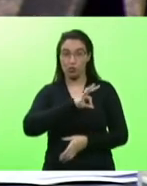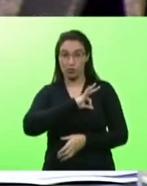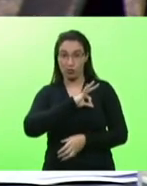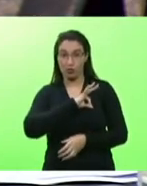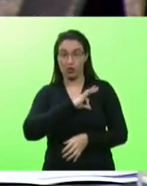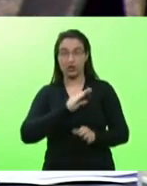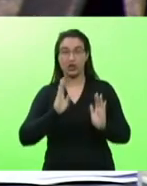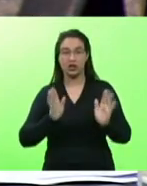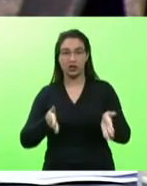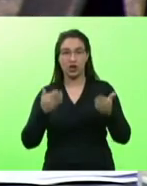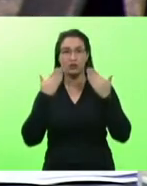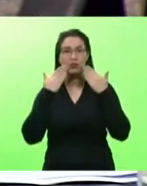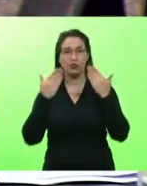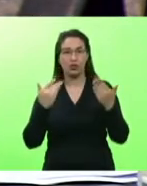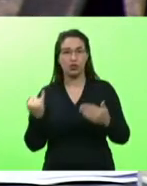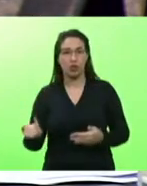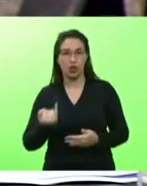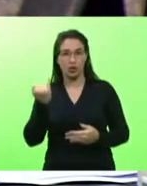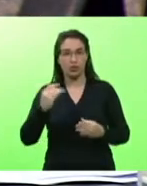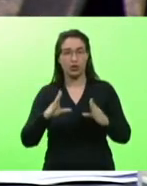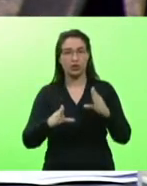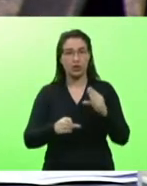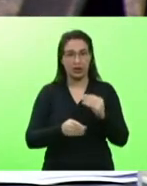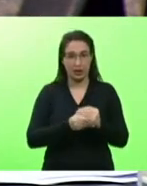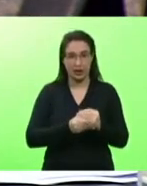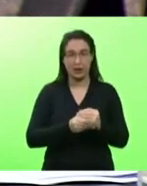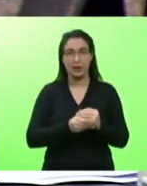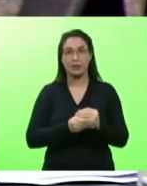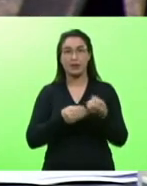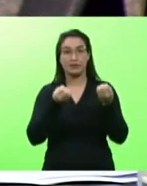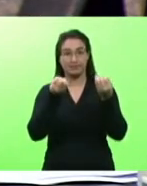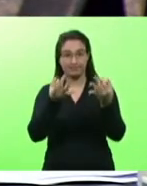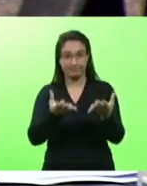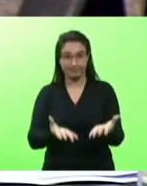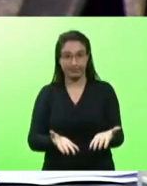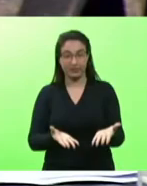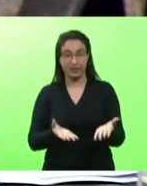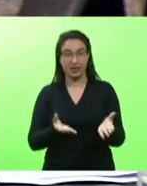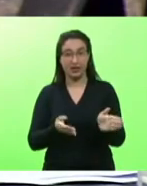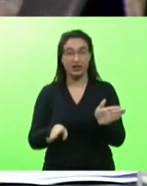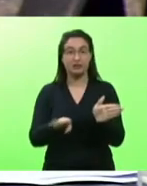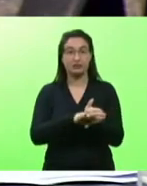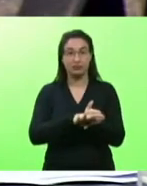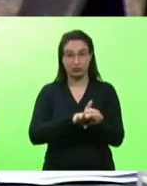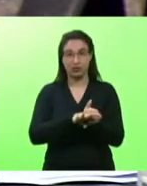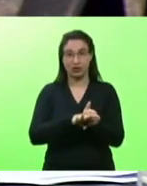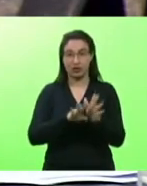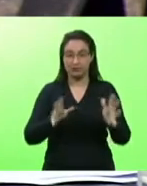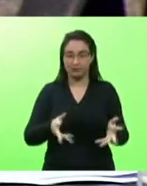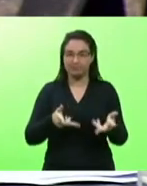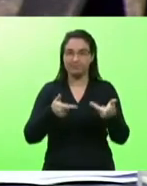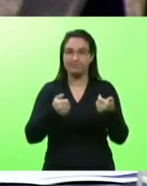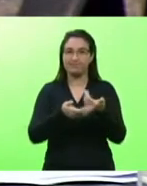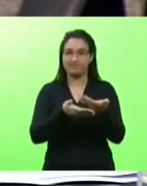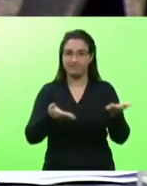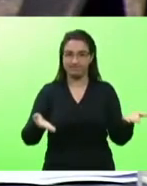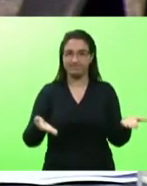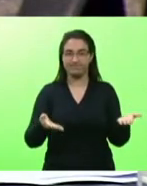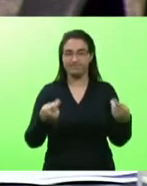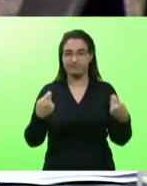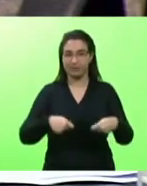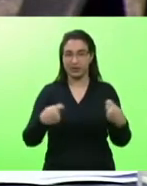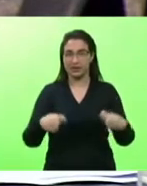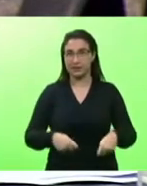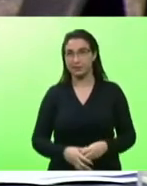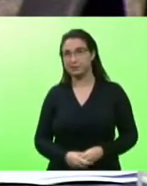mostrar a importância de uma emenda parlamentar que entregue e quando ela chega com qualidade no seu local de destino. E, mais